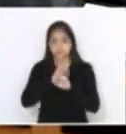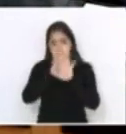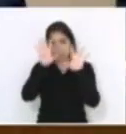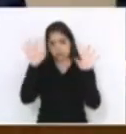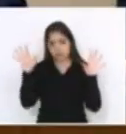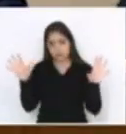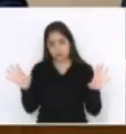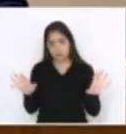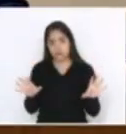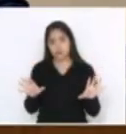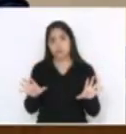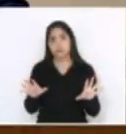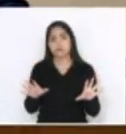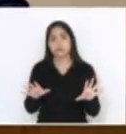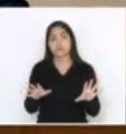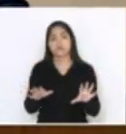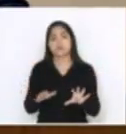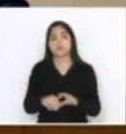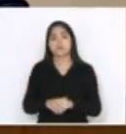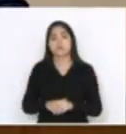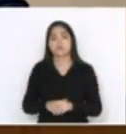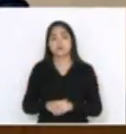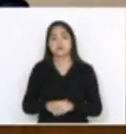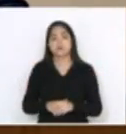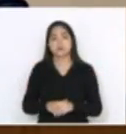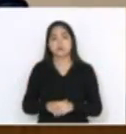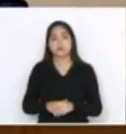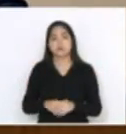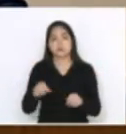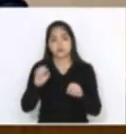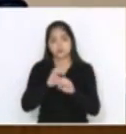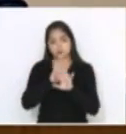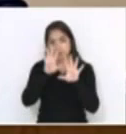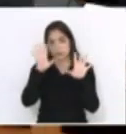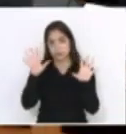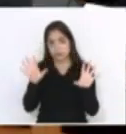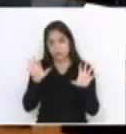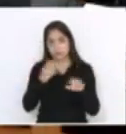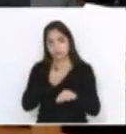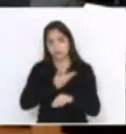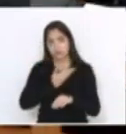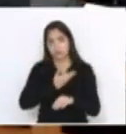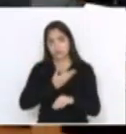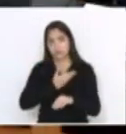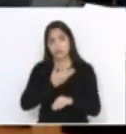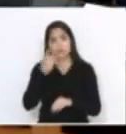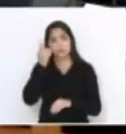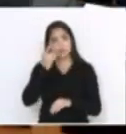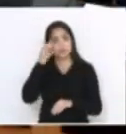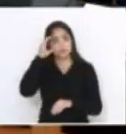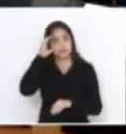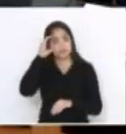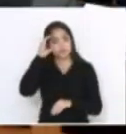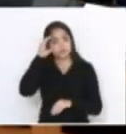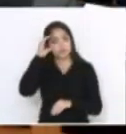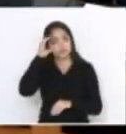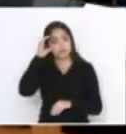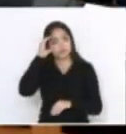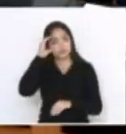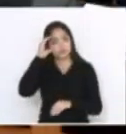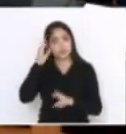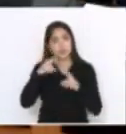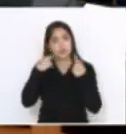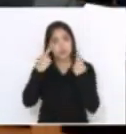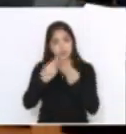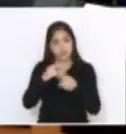Um minuto para a réplica. Eu queria ao meu amigo, deputado Coruja, que a reunião